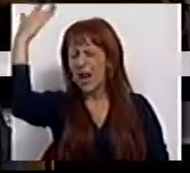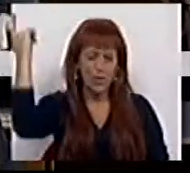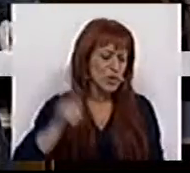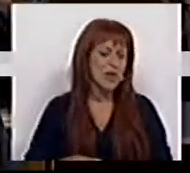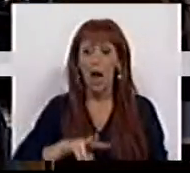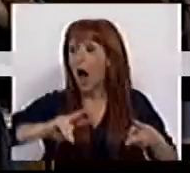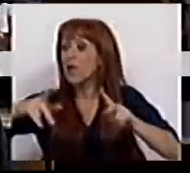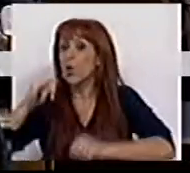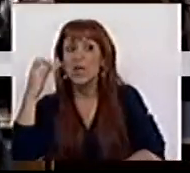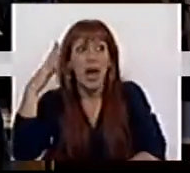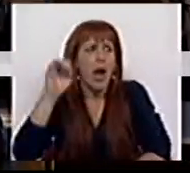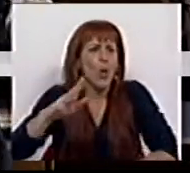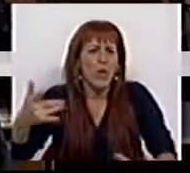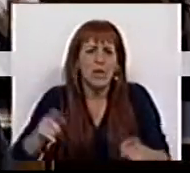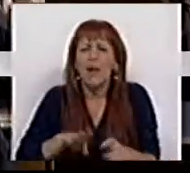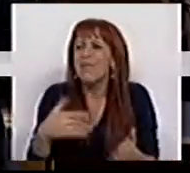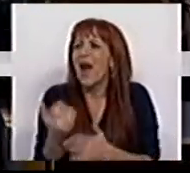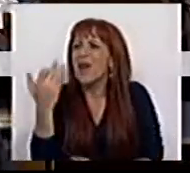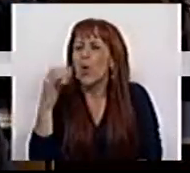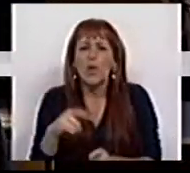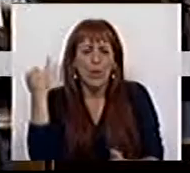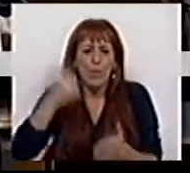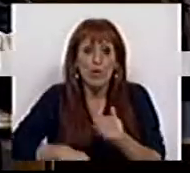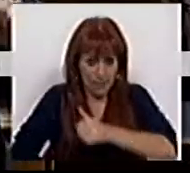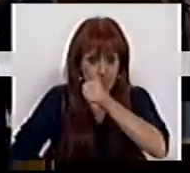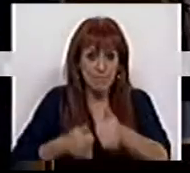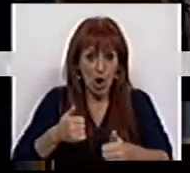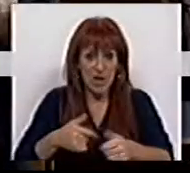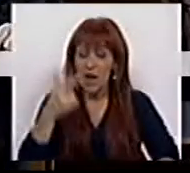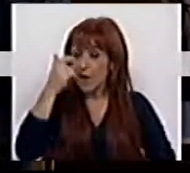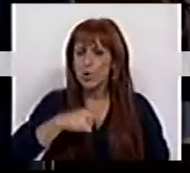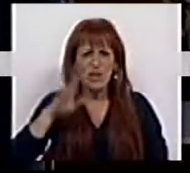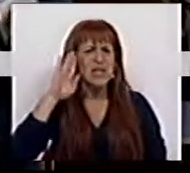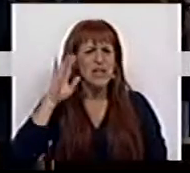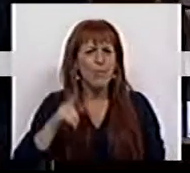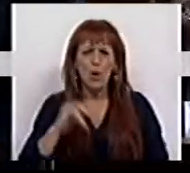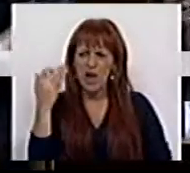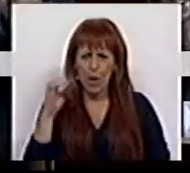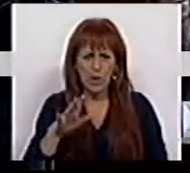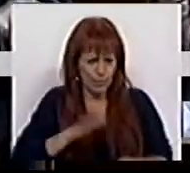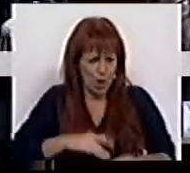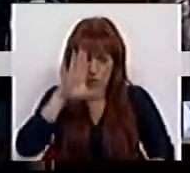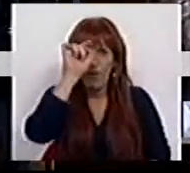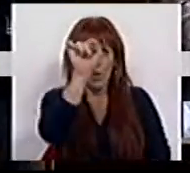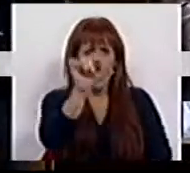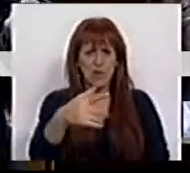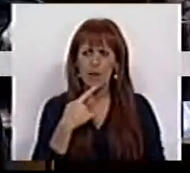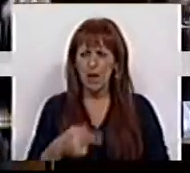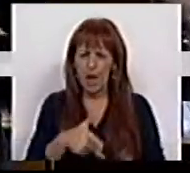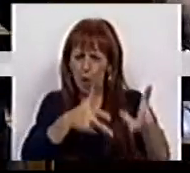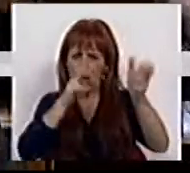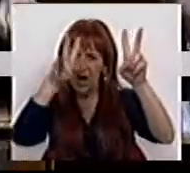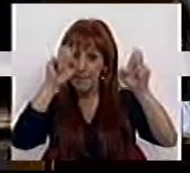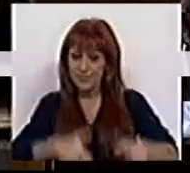estas alterações ao IRS tornam o IRS um imposto melhor. O as pessoas sabem é que o IRS, com este Governo, é uma